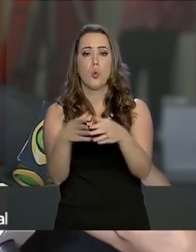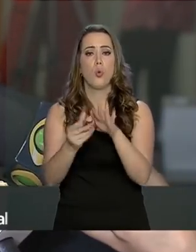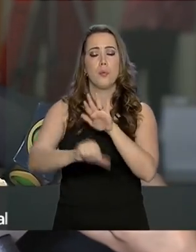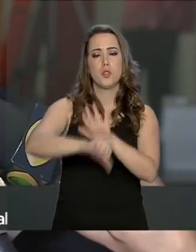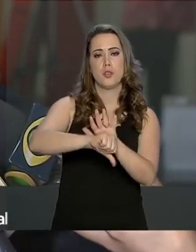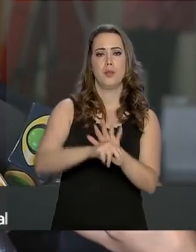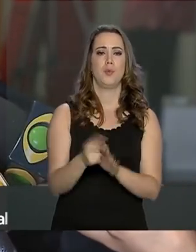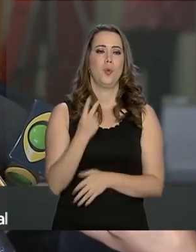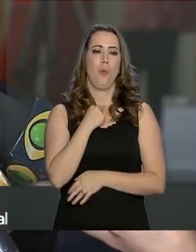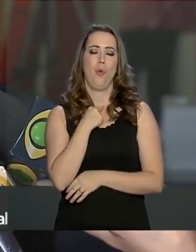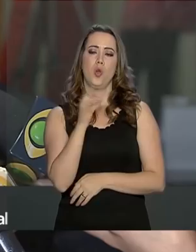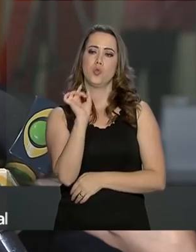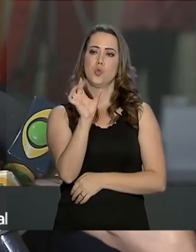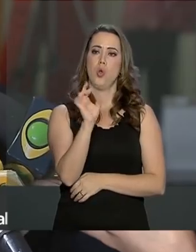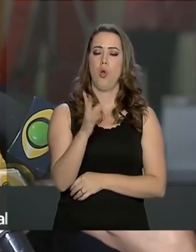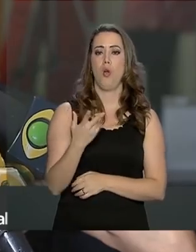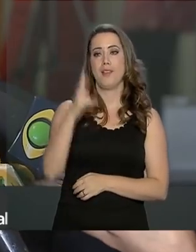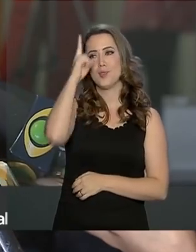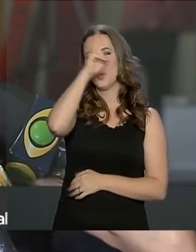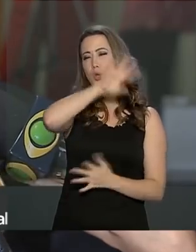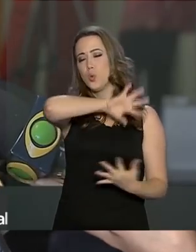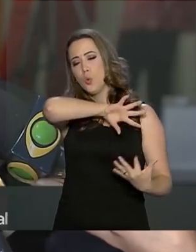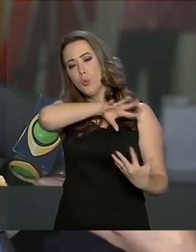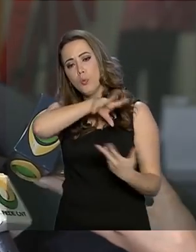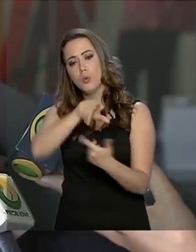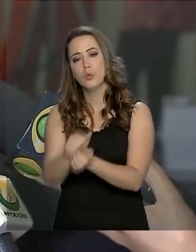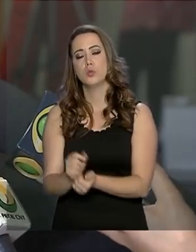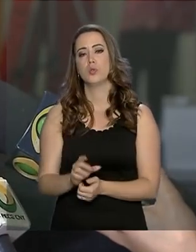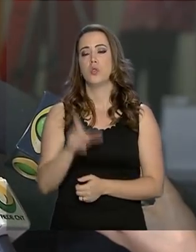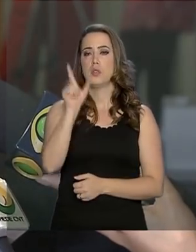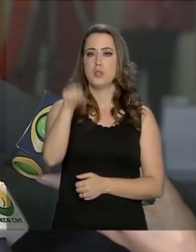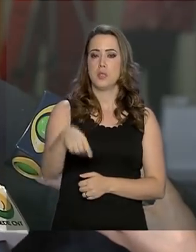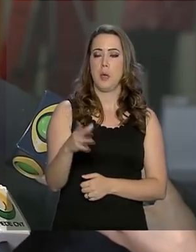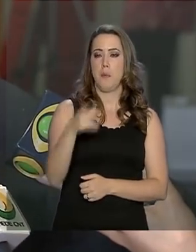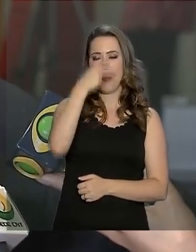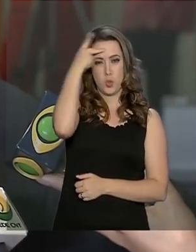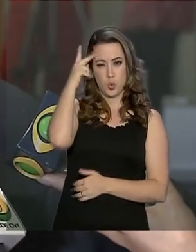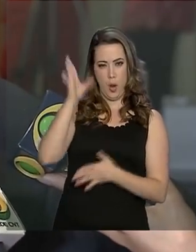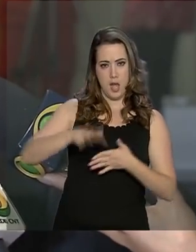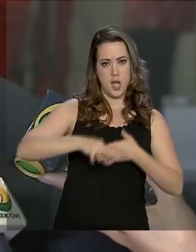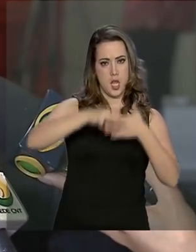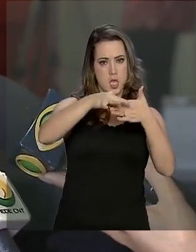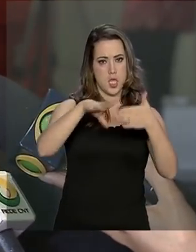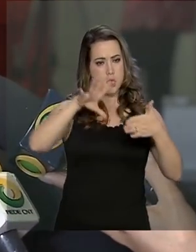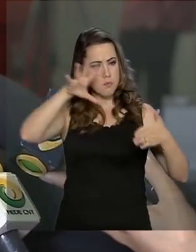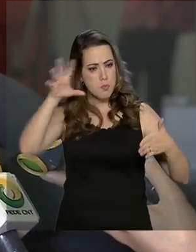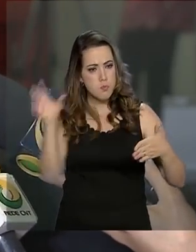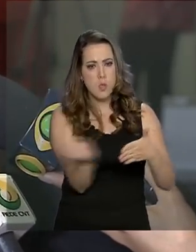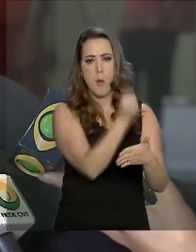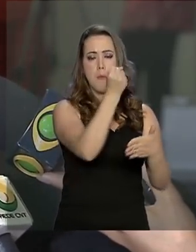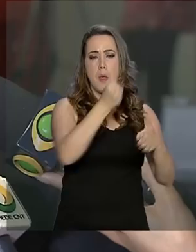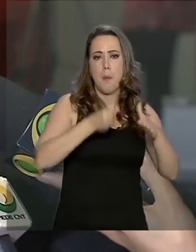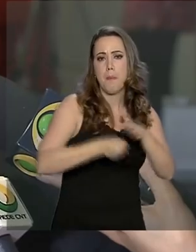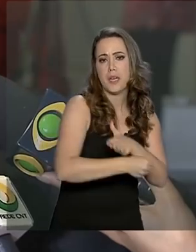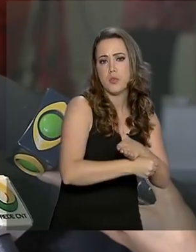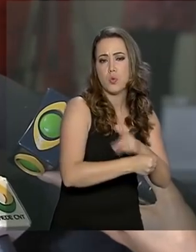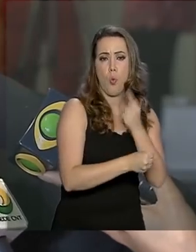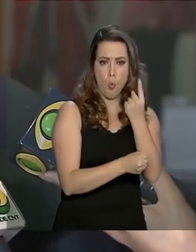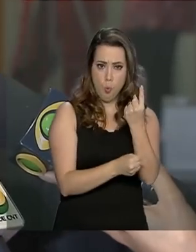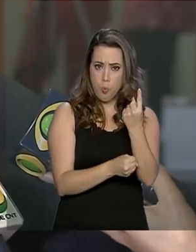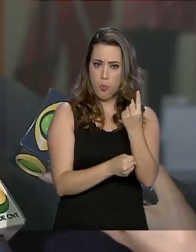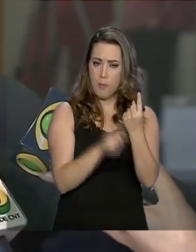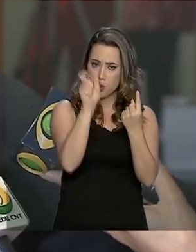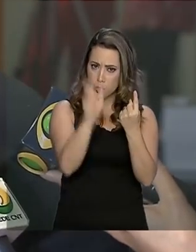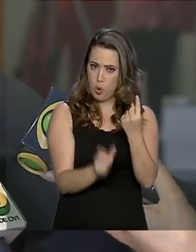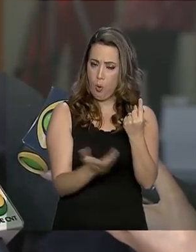adianta só, a história mundial, você tirar só o cabeça da liderança ou o grupo